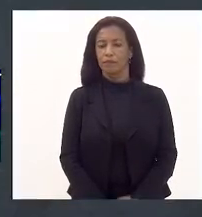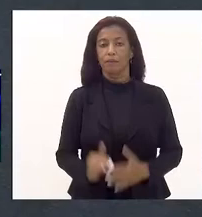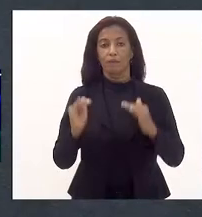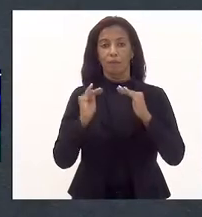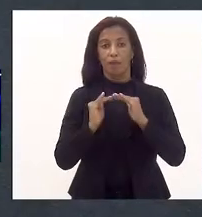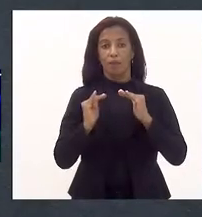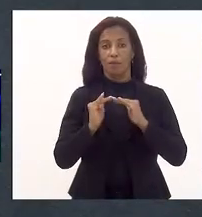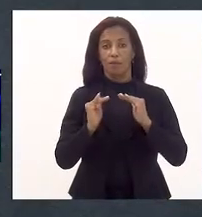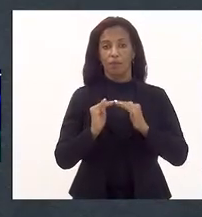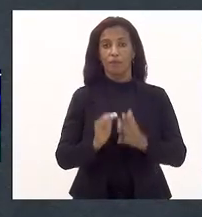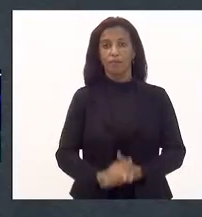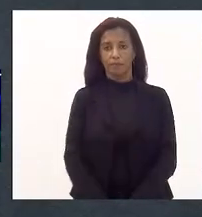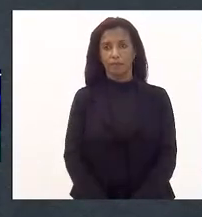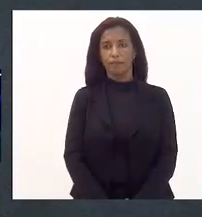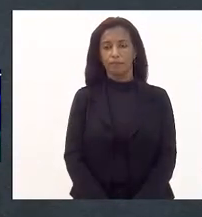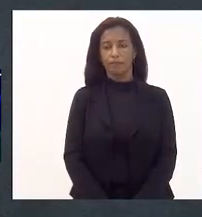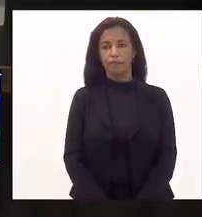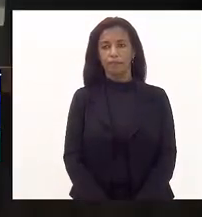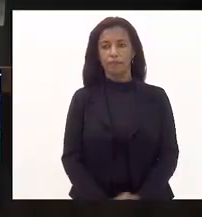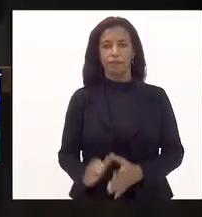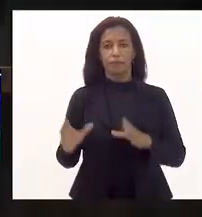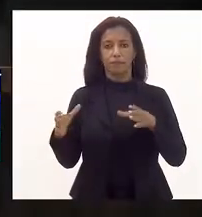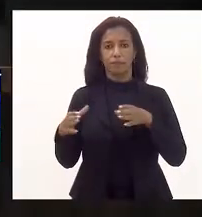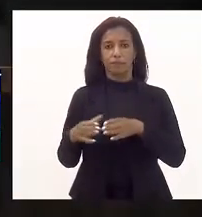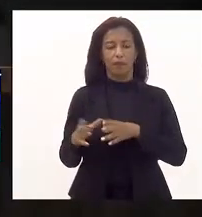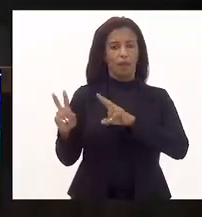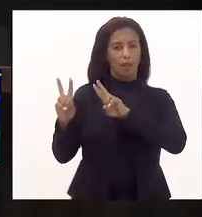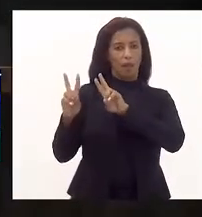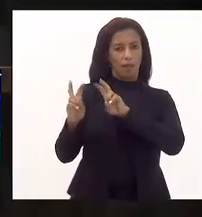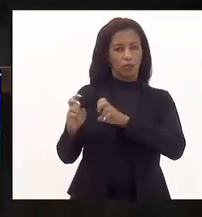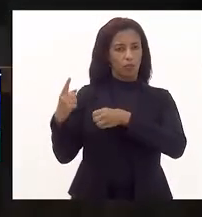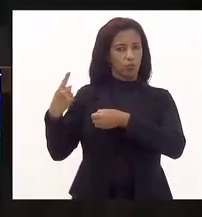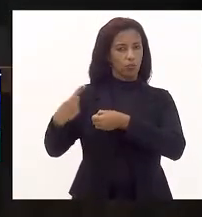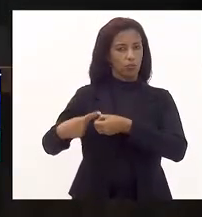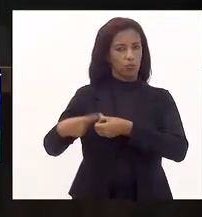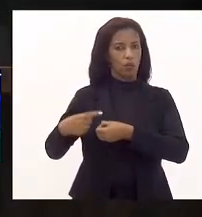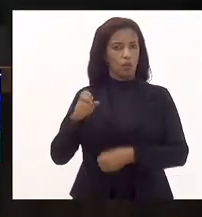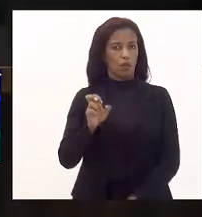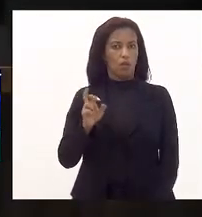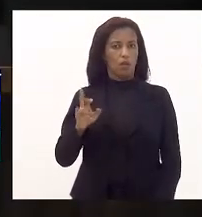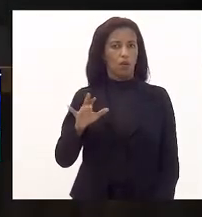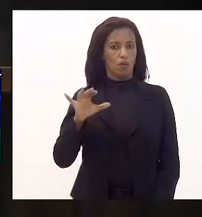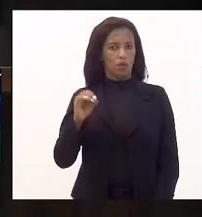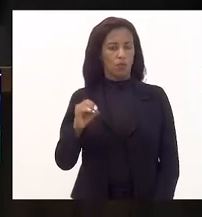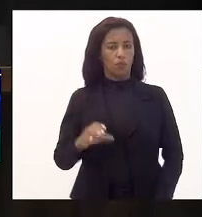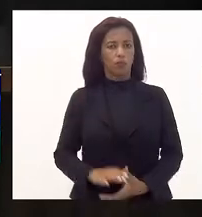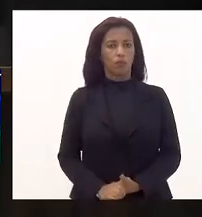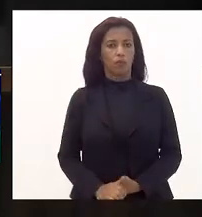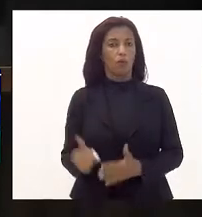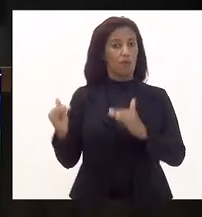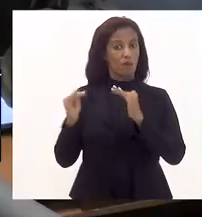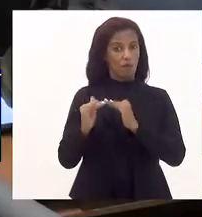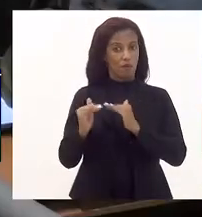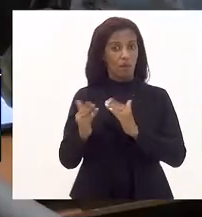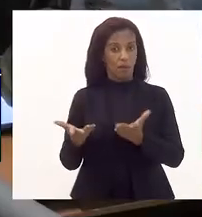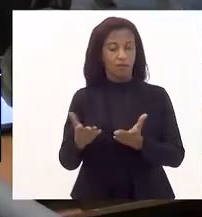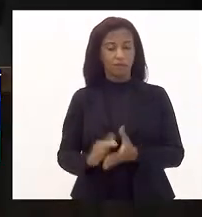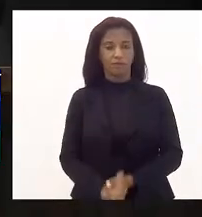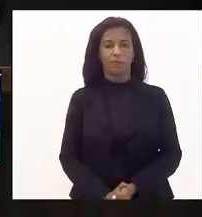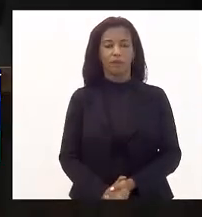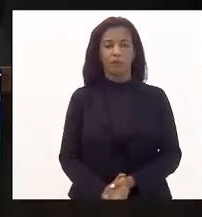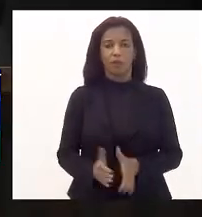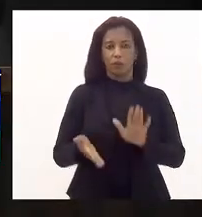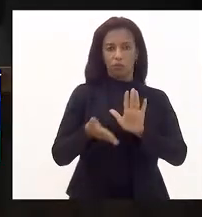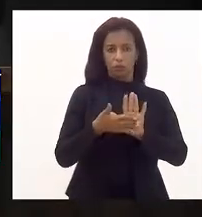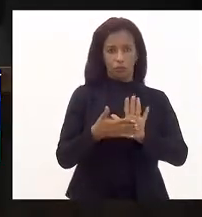Favorável, senhor presidente. Comissão de Assuntos Municipais, deputado Eurico Júnior. Favorável, senhor presidente. Apareceres